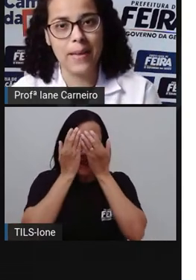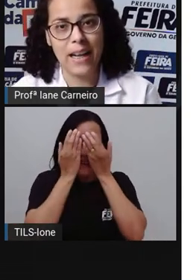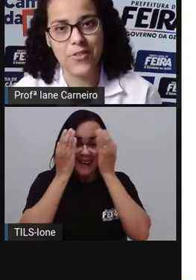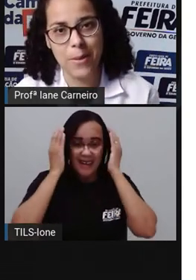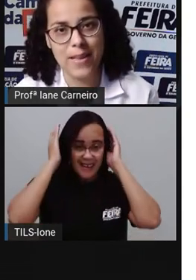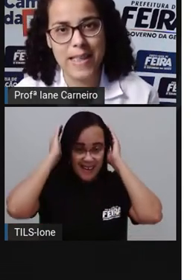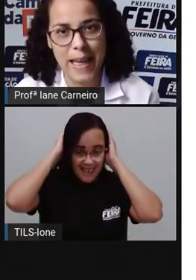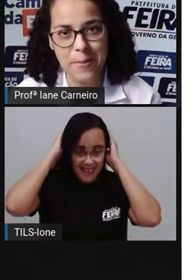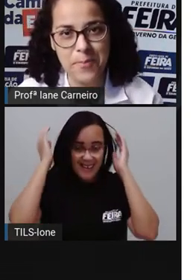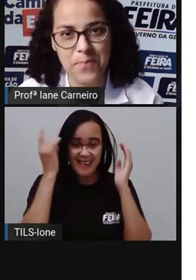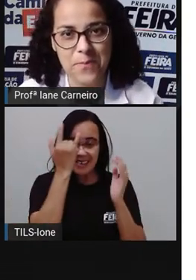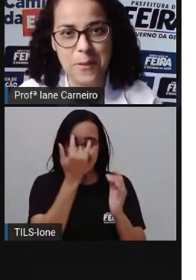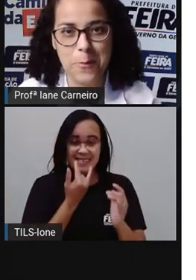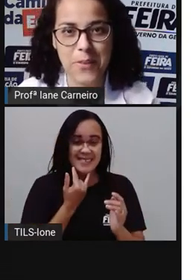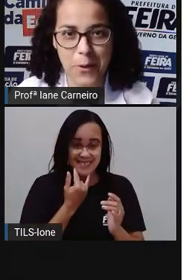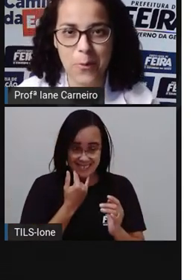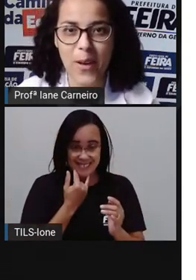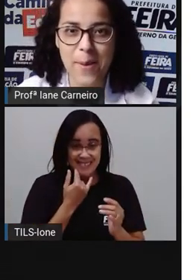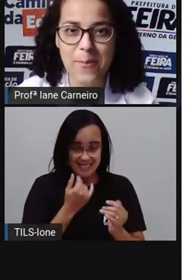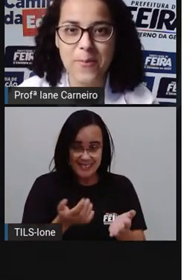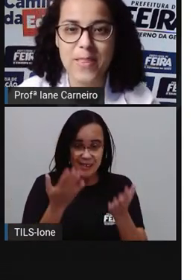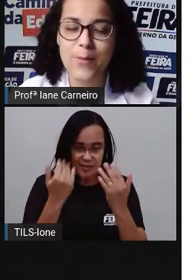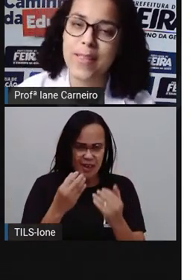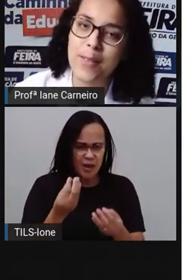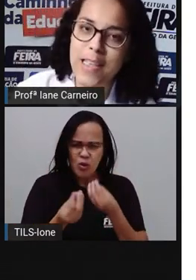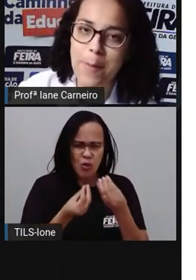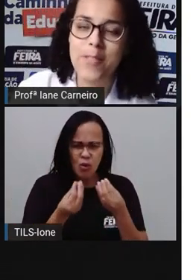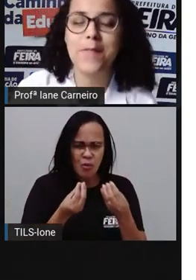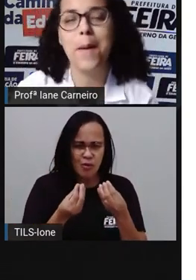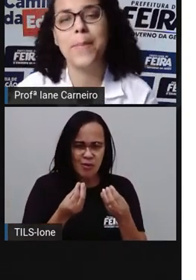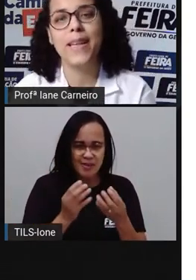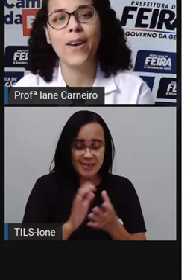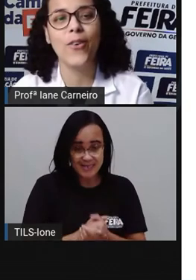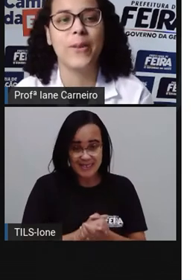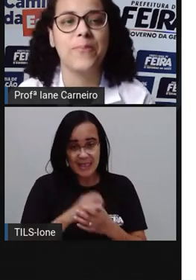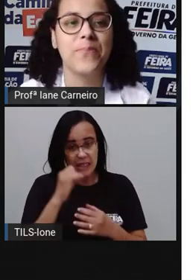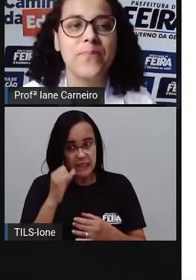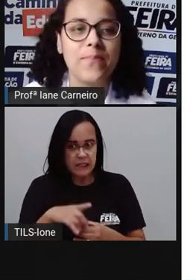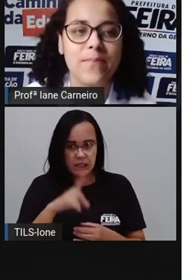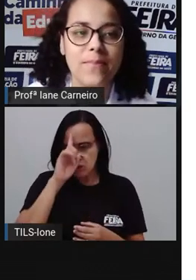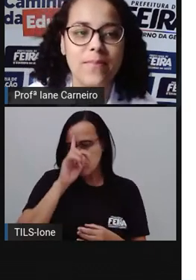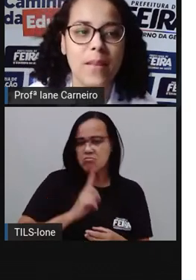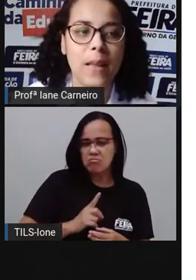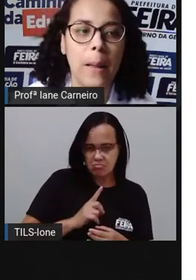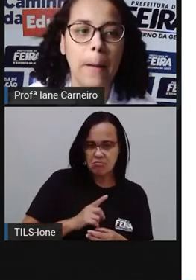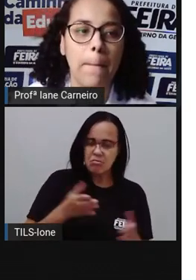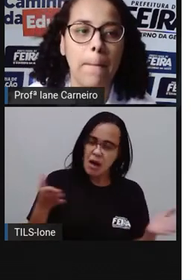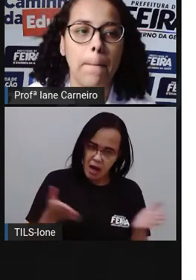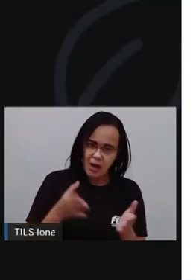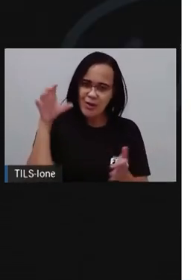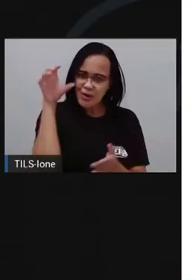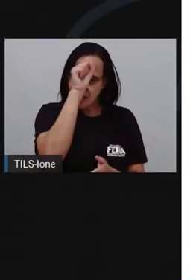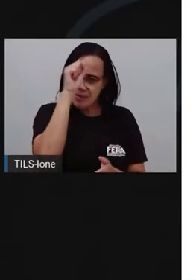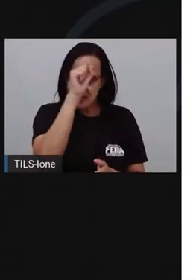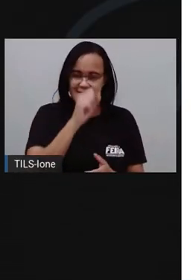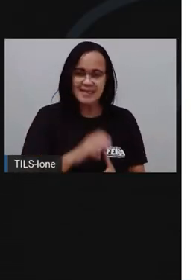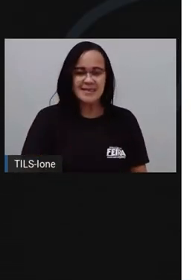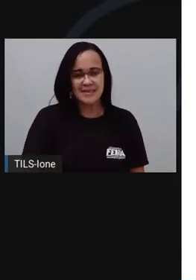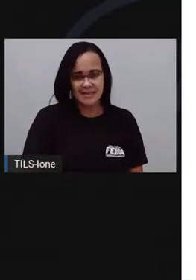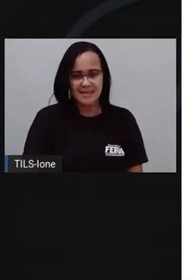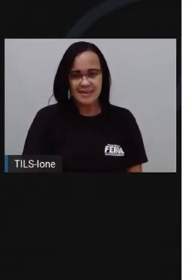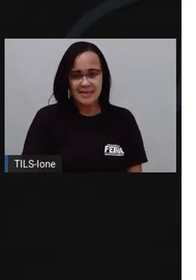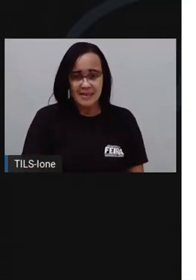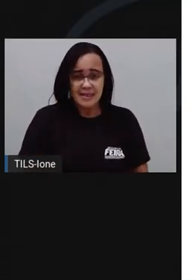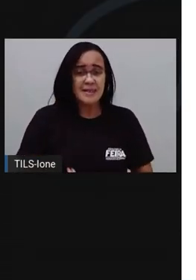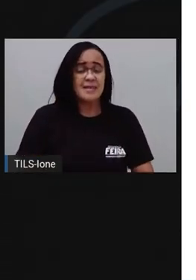sabe brincar de cabra cega? Vamos ver como é? Se você não sabe, você vai aprender agora. Vamos ver como